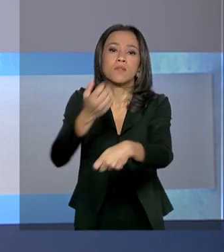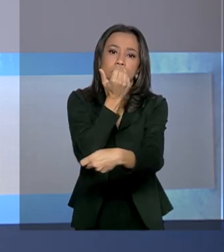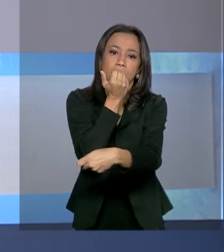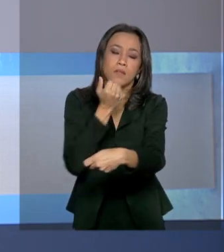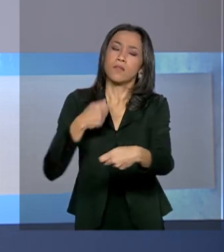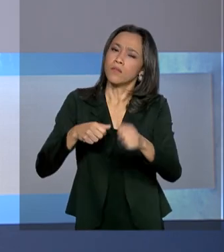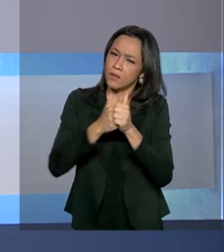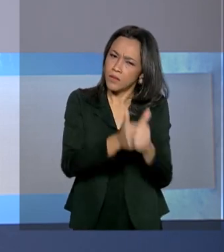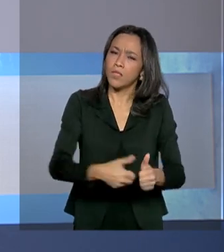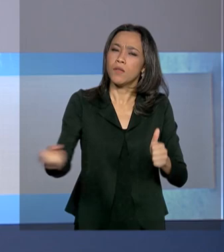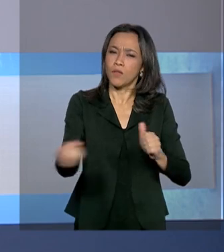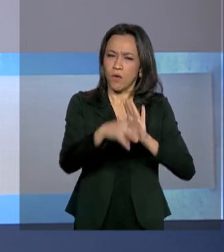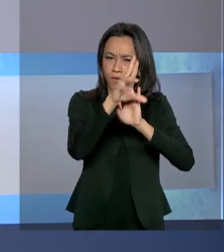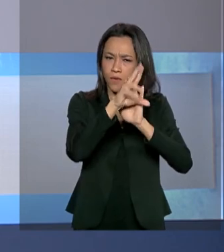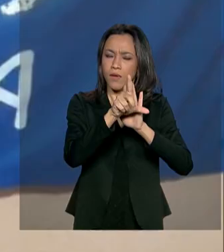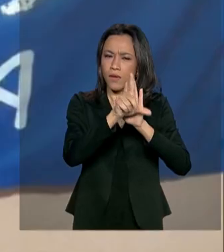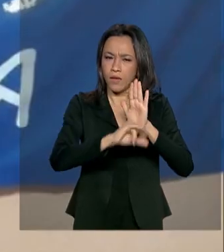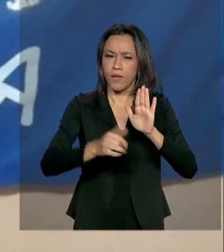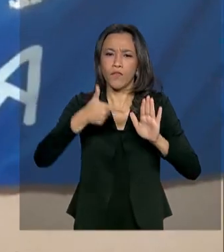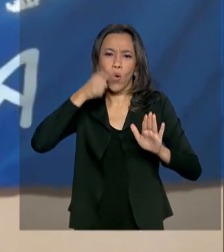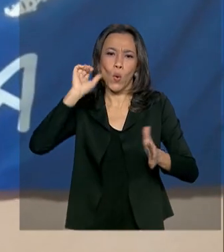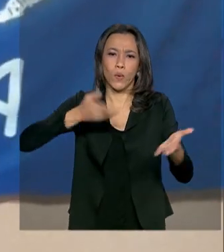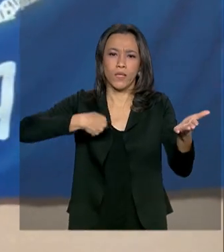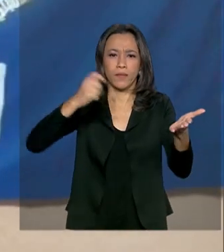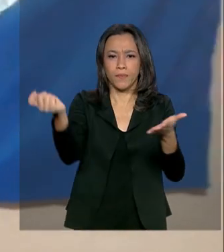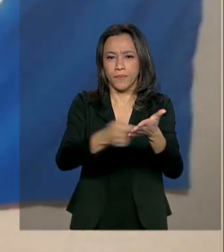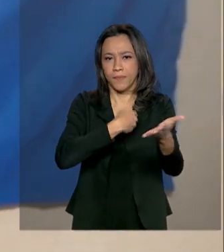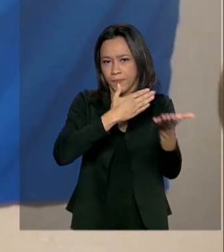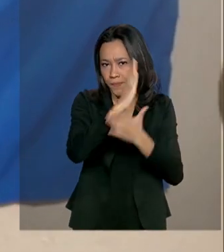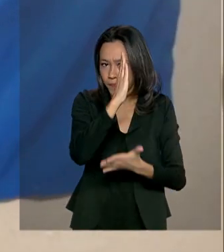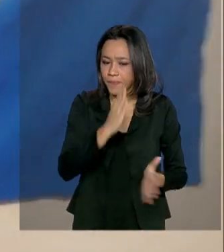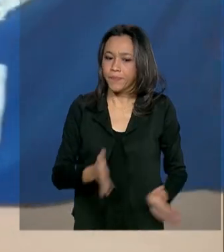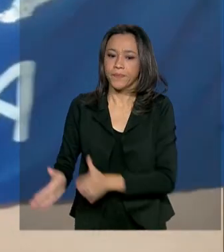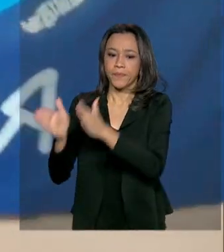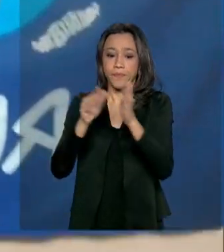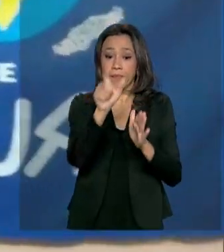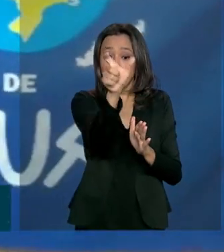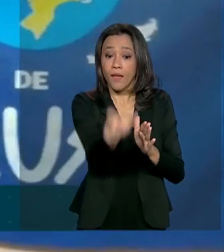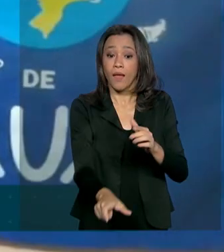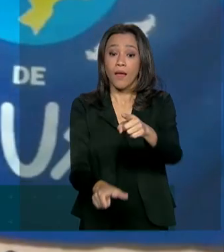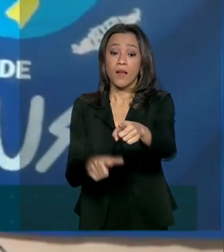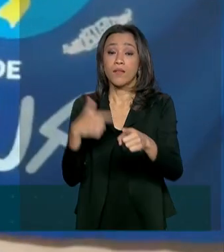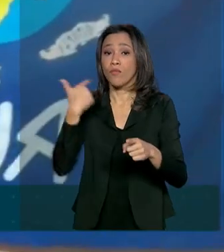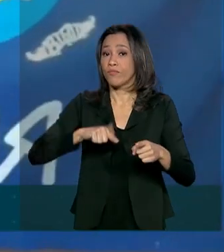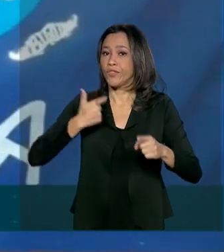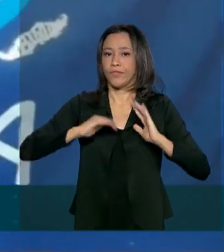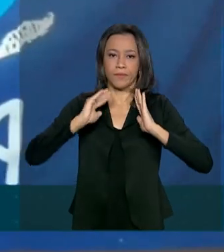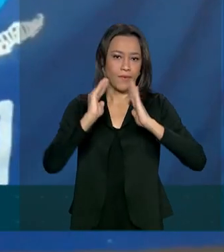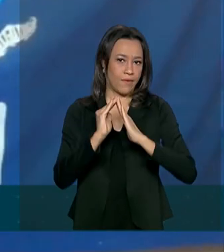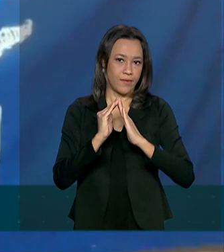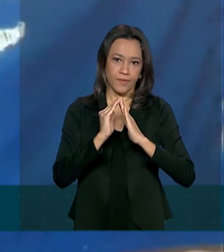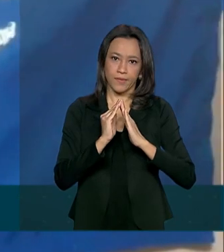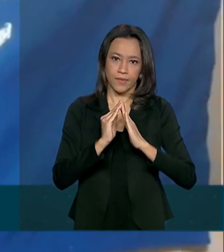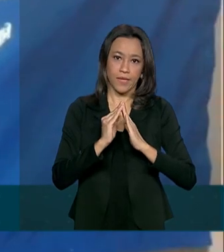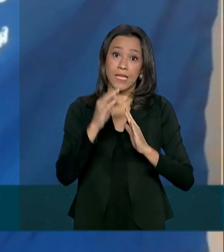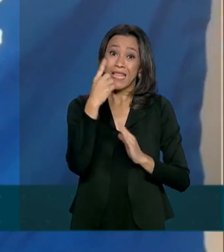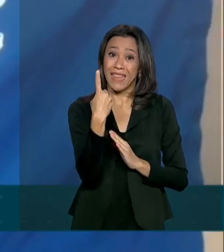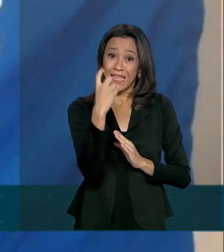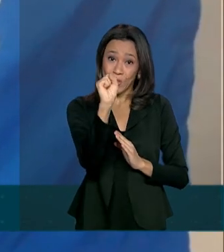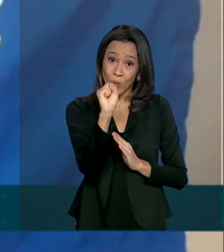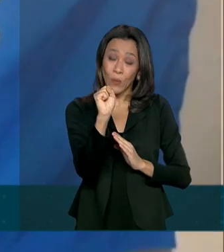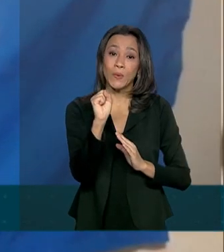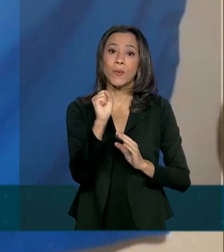regras da nova lei, sancionada ontem. Rogério nasceu sem a proteção de um lar. Depois de 18 anos no